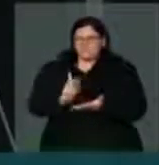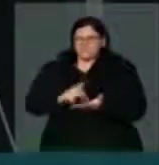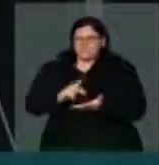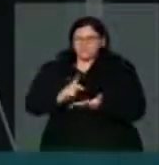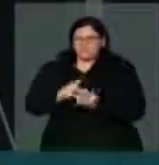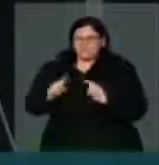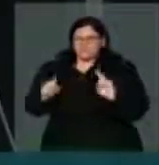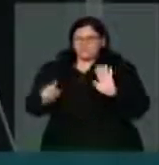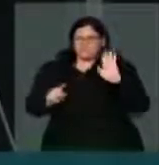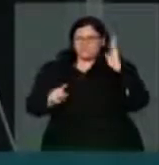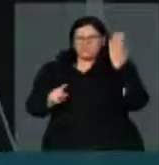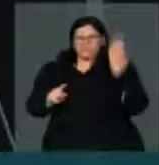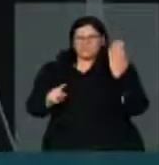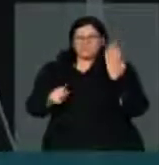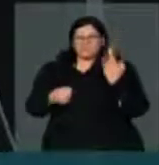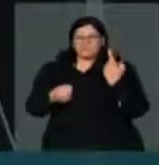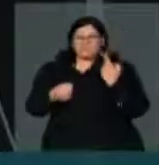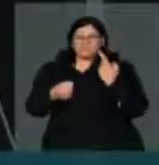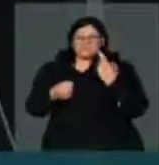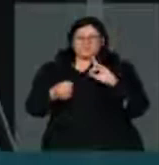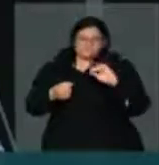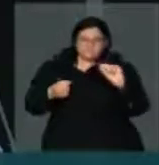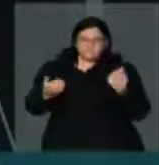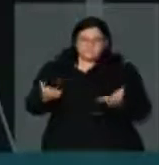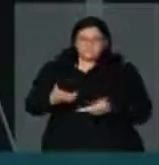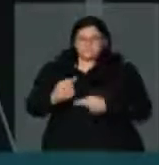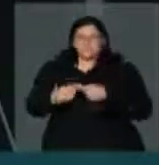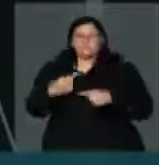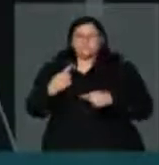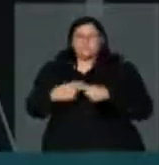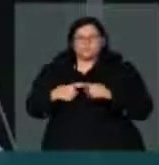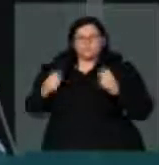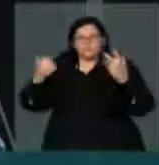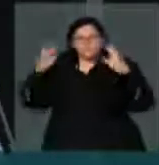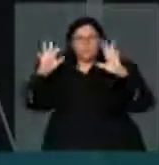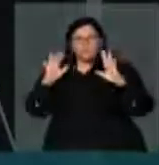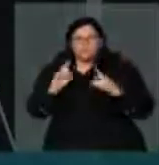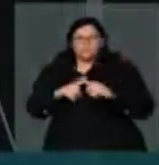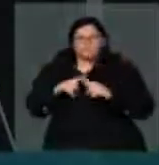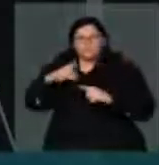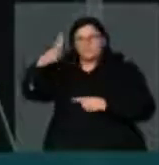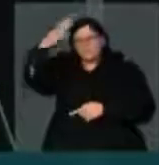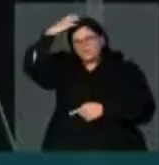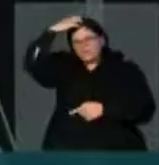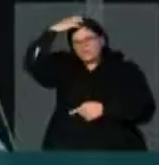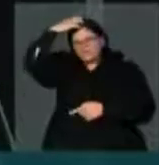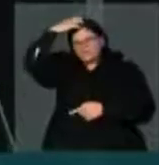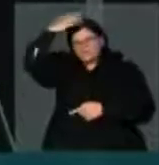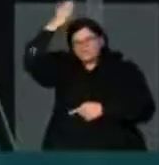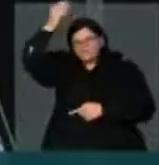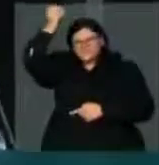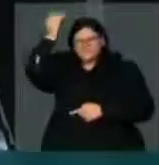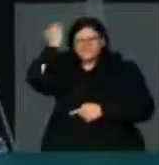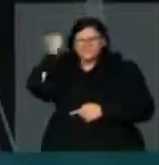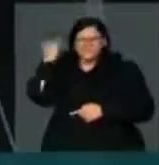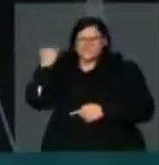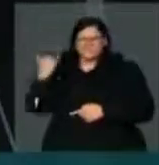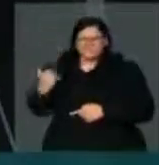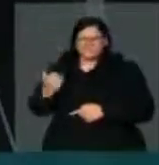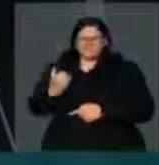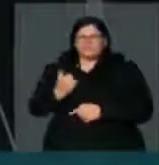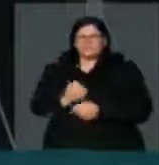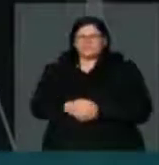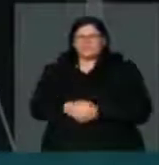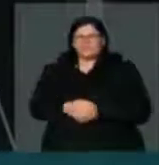absolutismo monárquico francês, quando o rei resolveu mudar o calendário e fazer com que tudo começasse, o ano